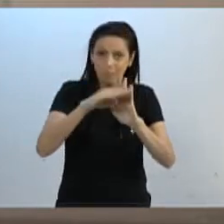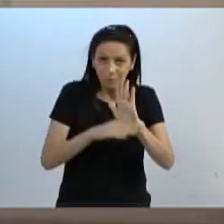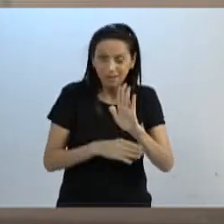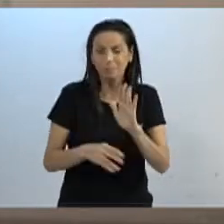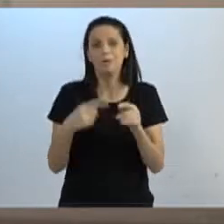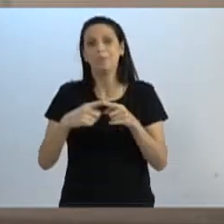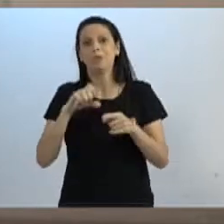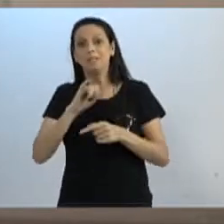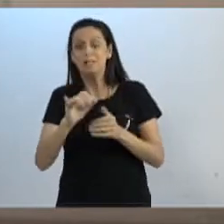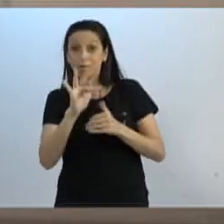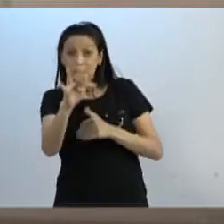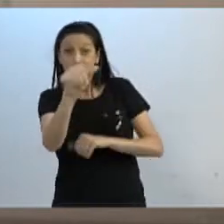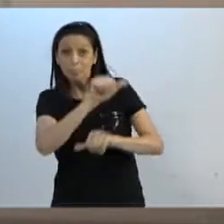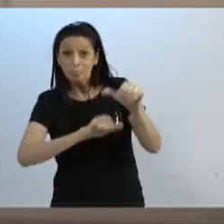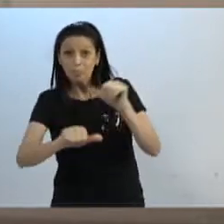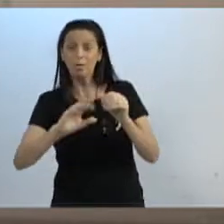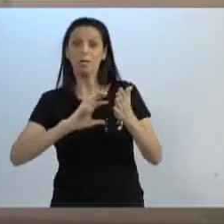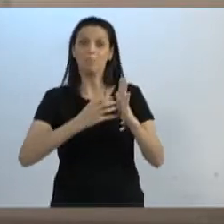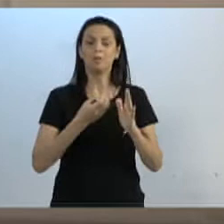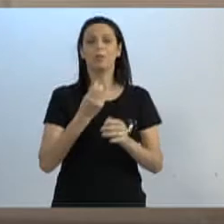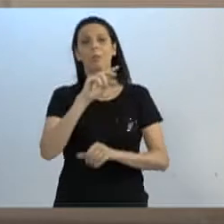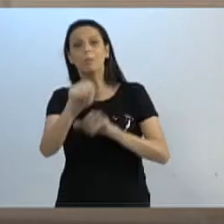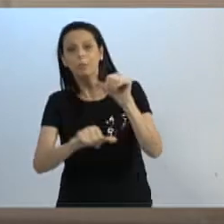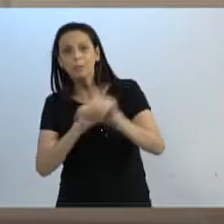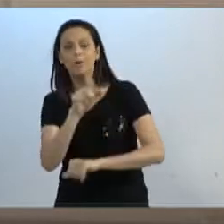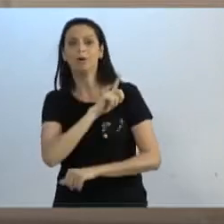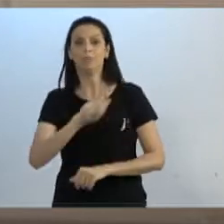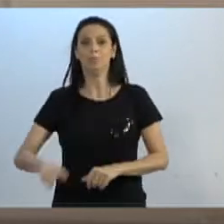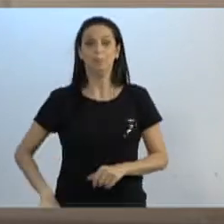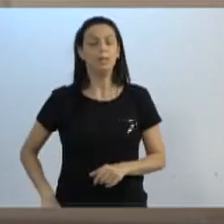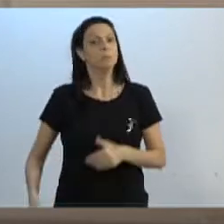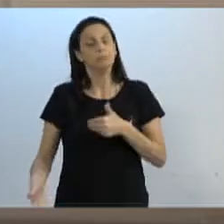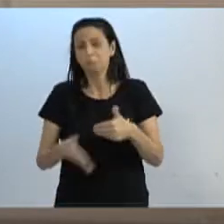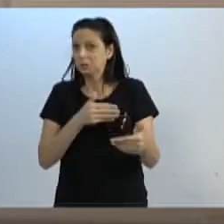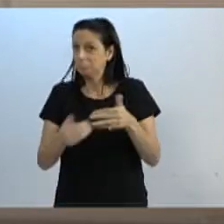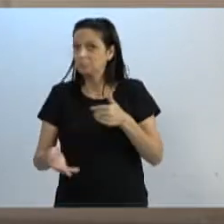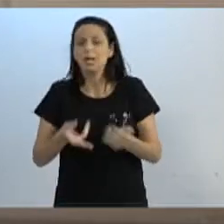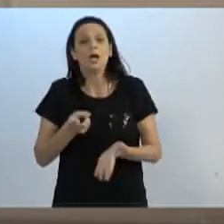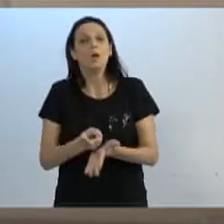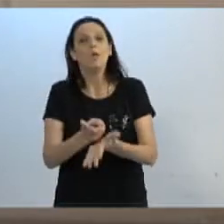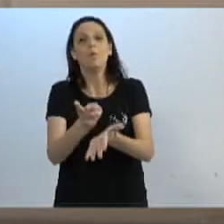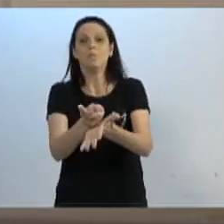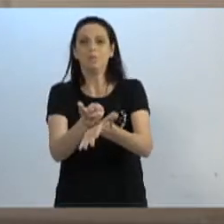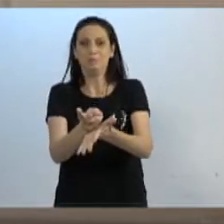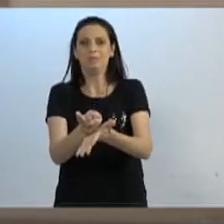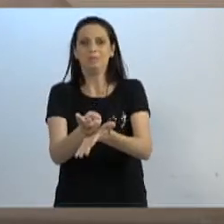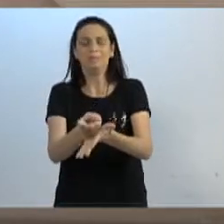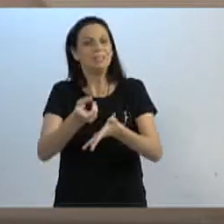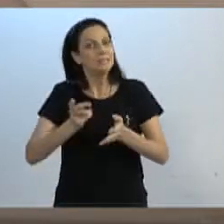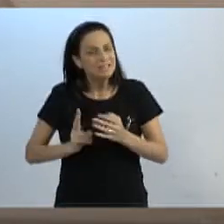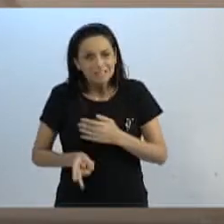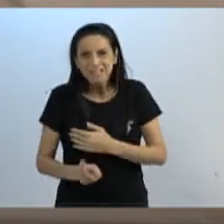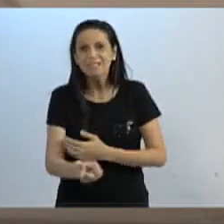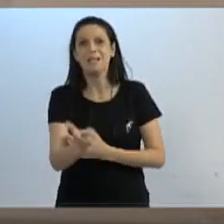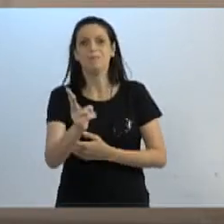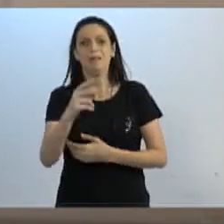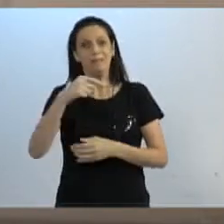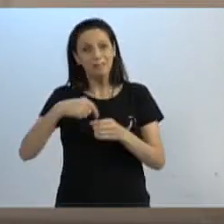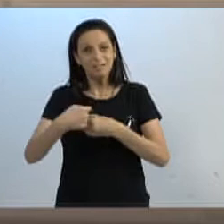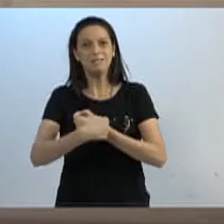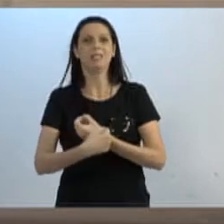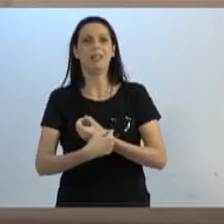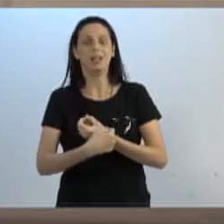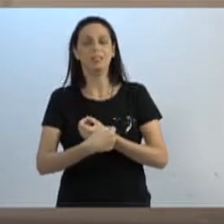prefeito ou partido, que nós possamos ter, obviamente, isso eternamente aqui na nossa cidade,